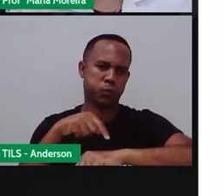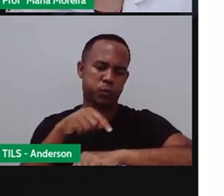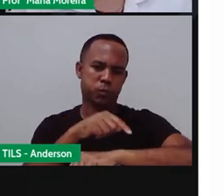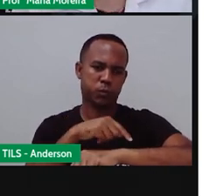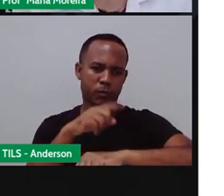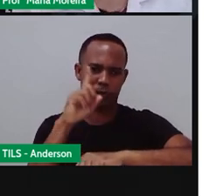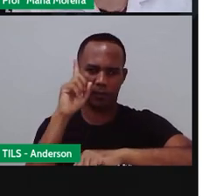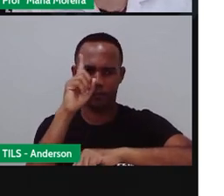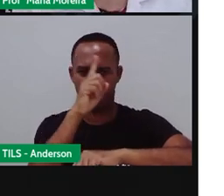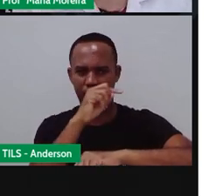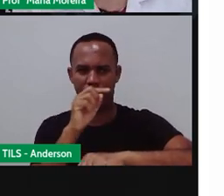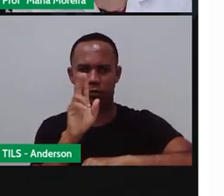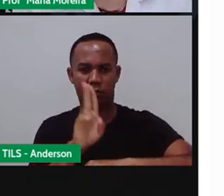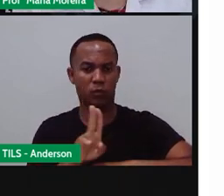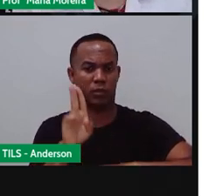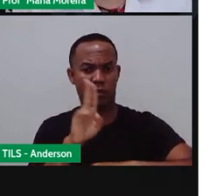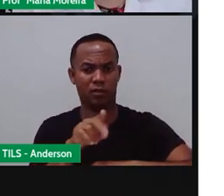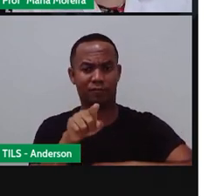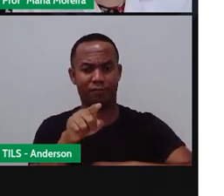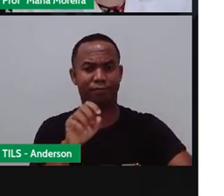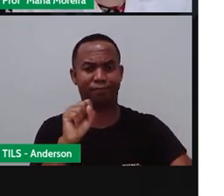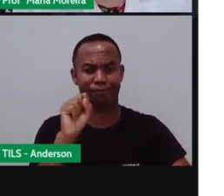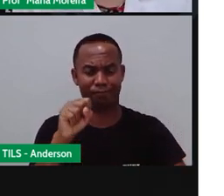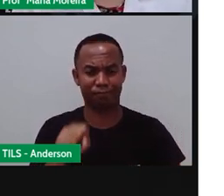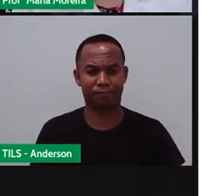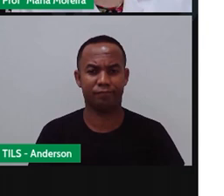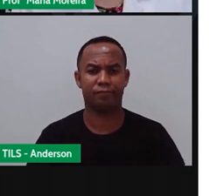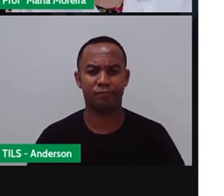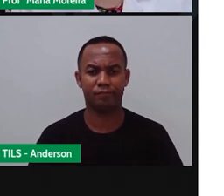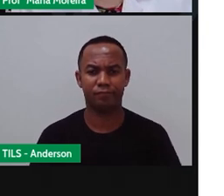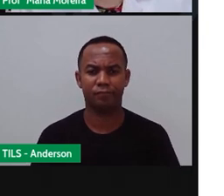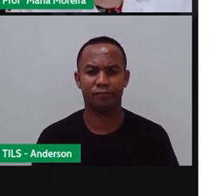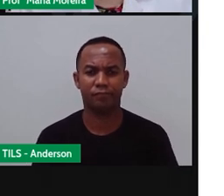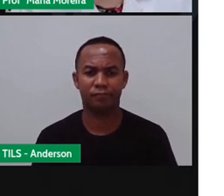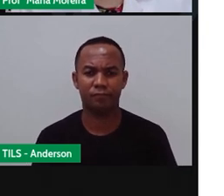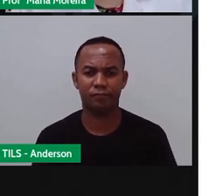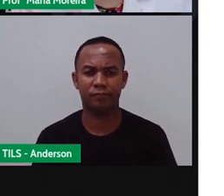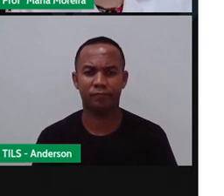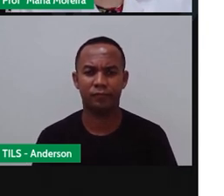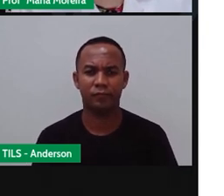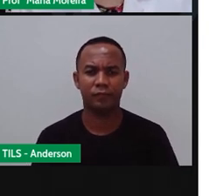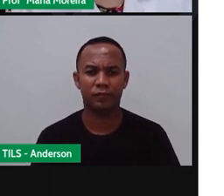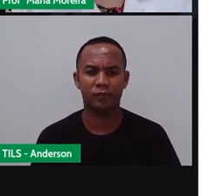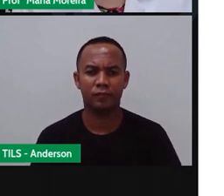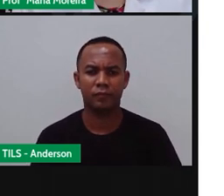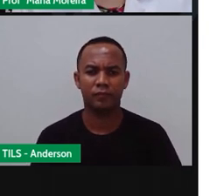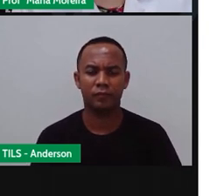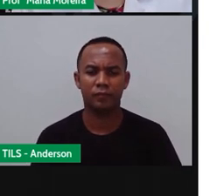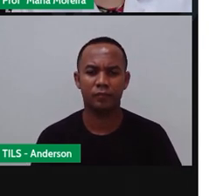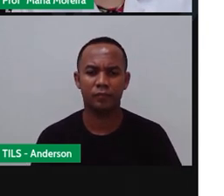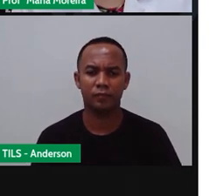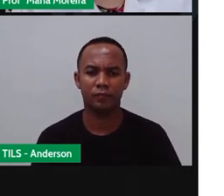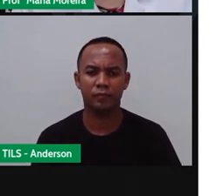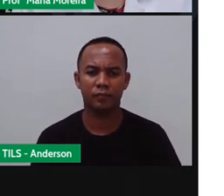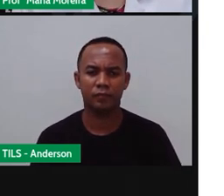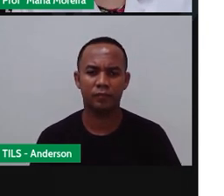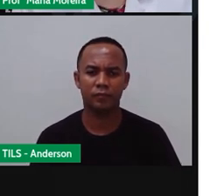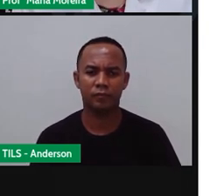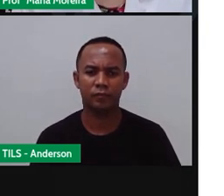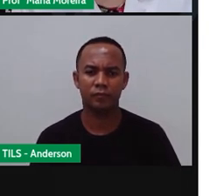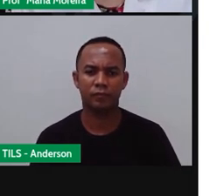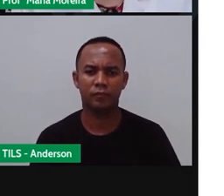de ser utilizado. Tá? Que não é esse aqui. Esse aqui é só uma ilustração. O de verdade é esse aqui.